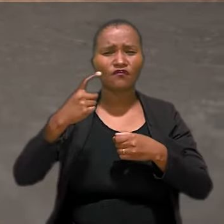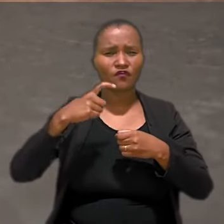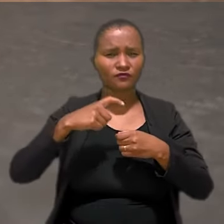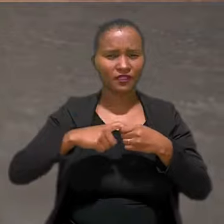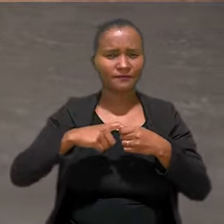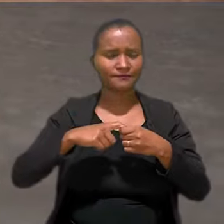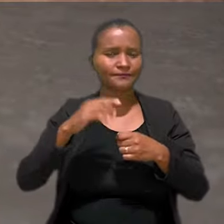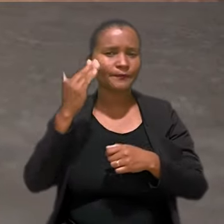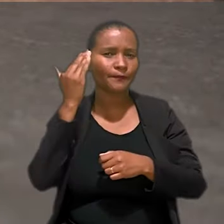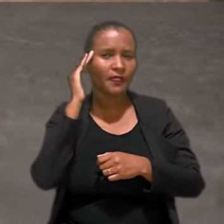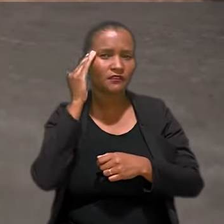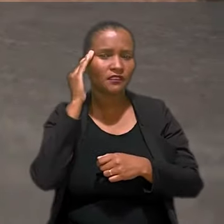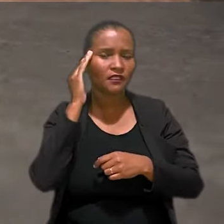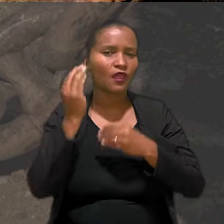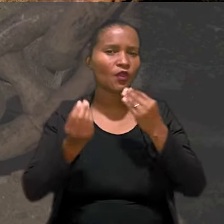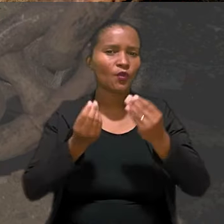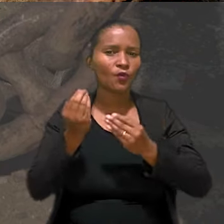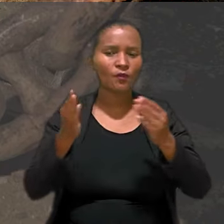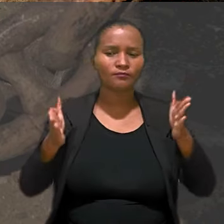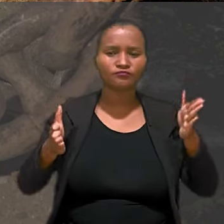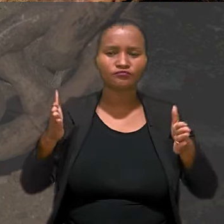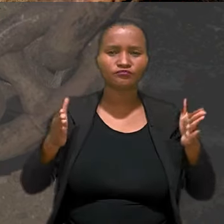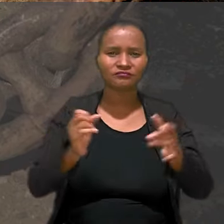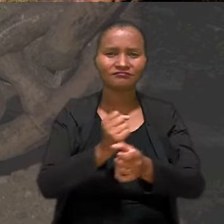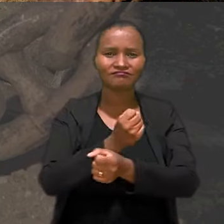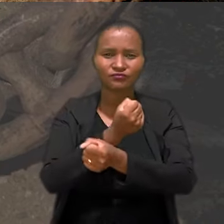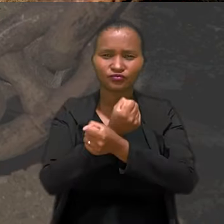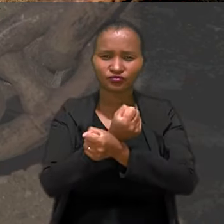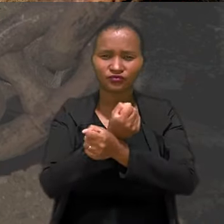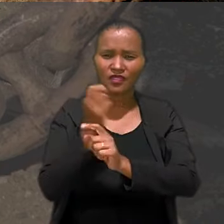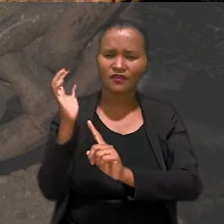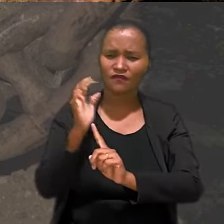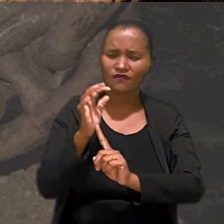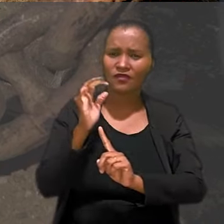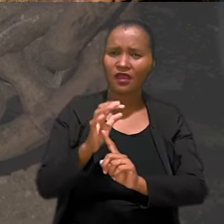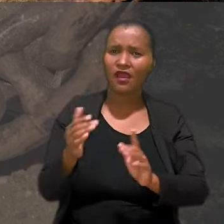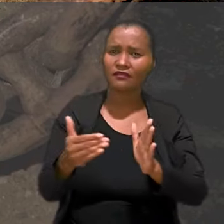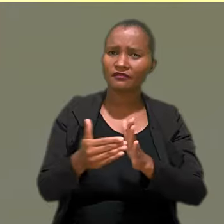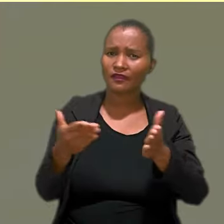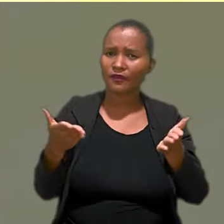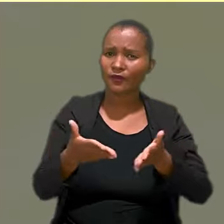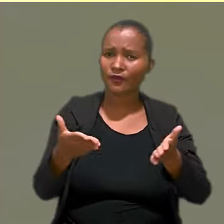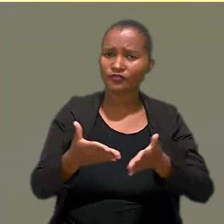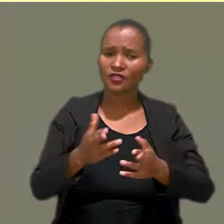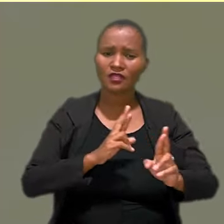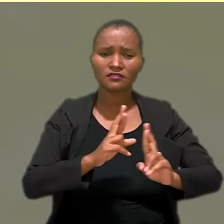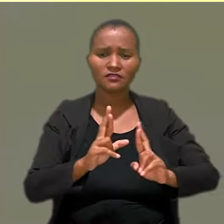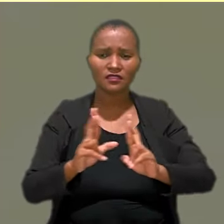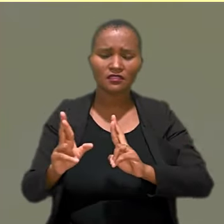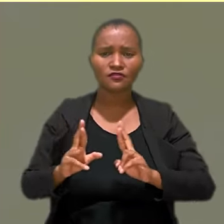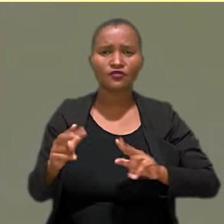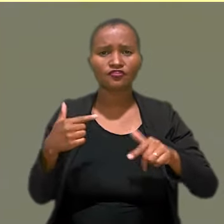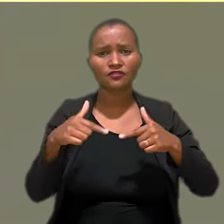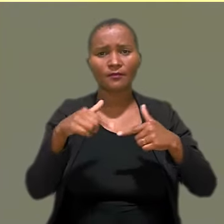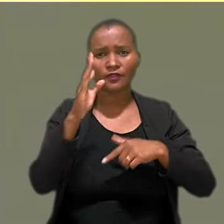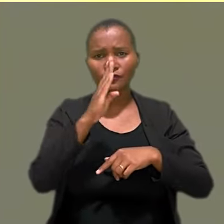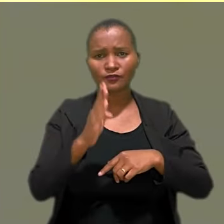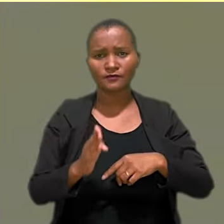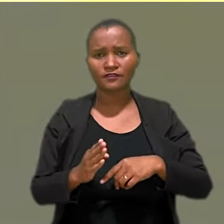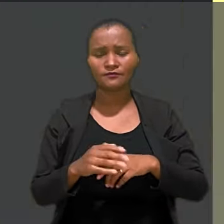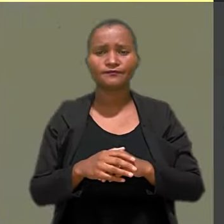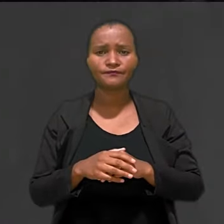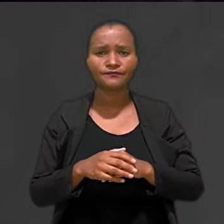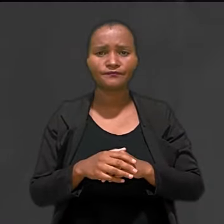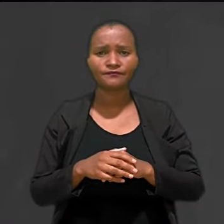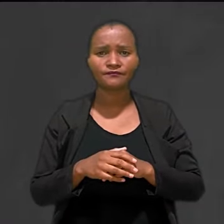vamos voltar ao passado para entender como o período escravocrata influencia até hoje as relações de trabalho